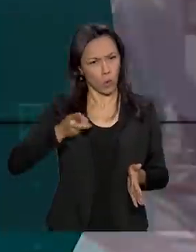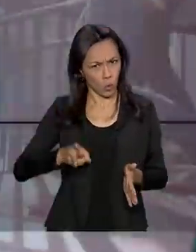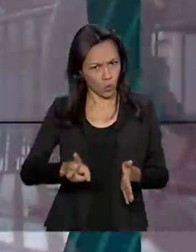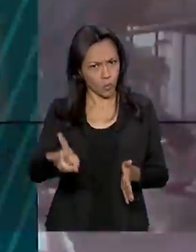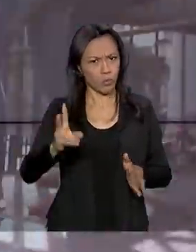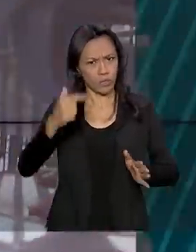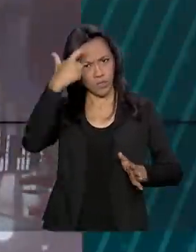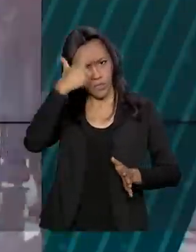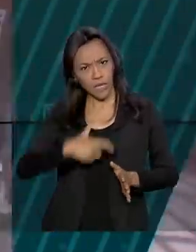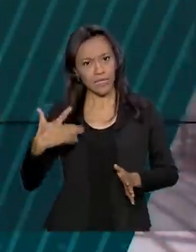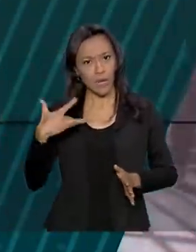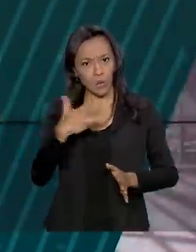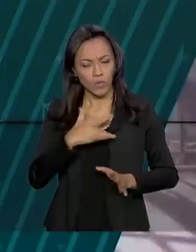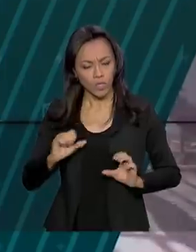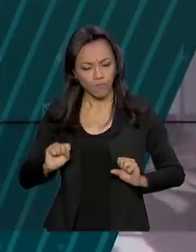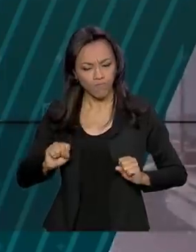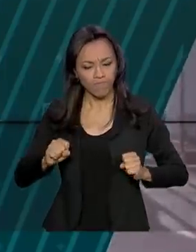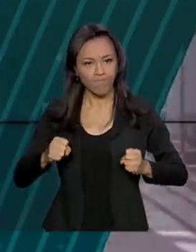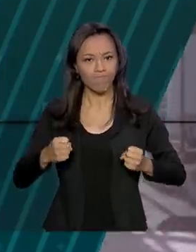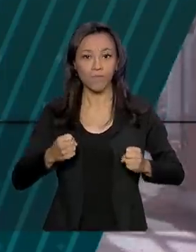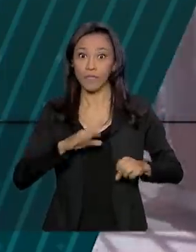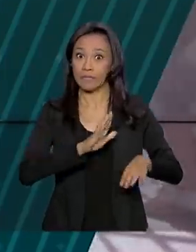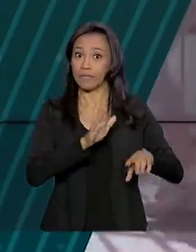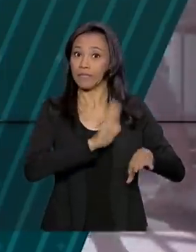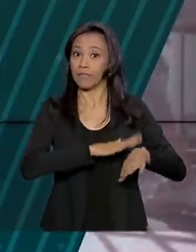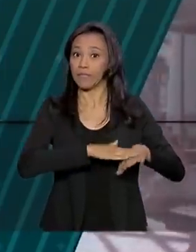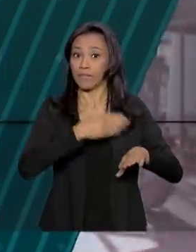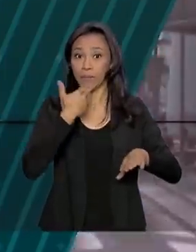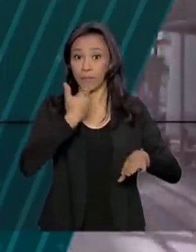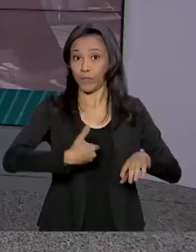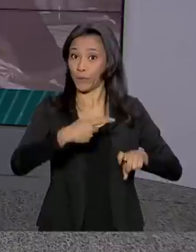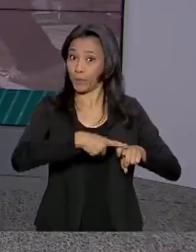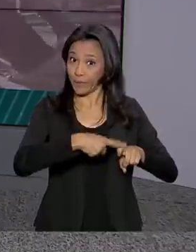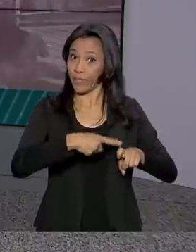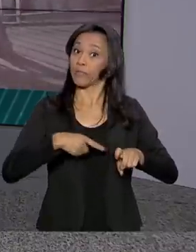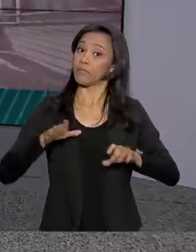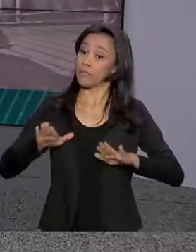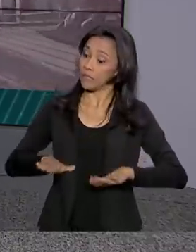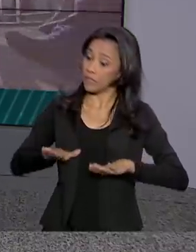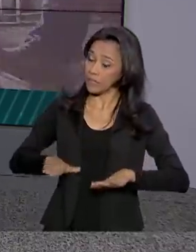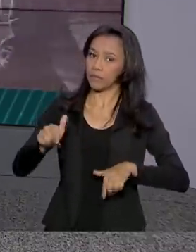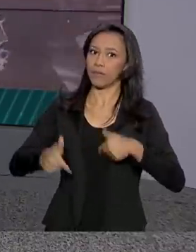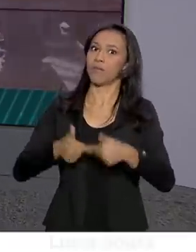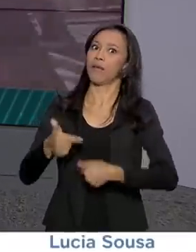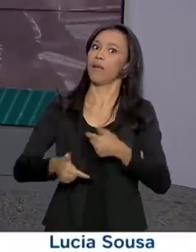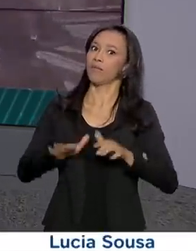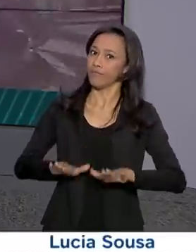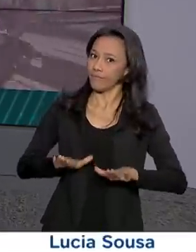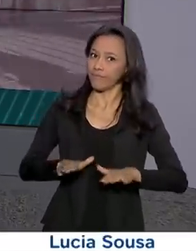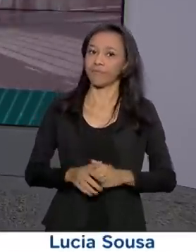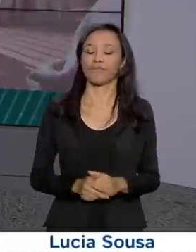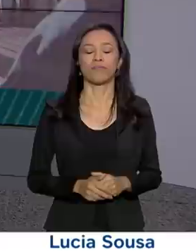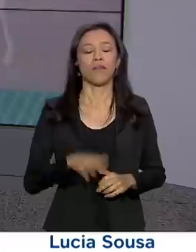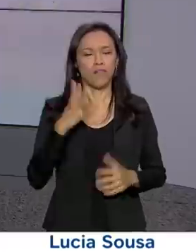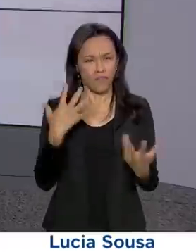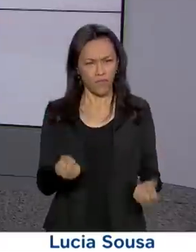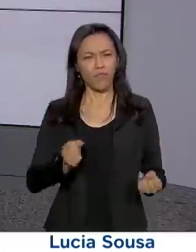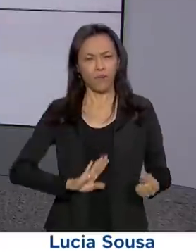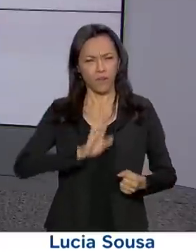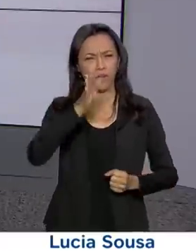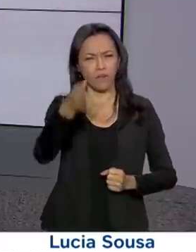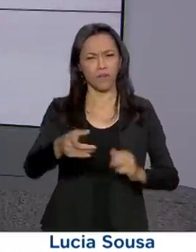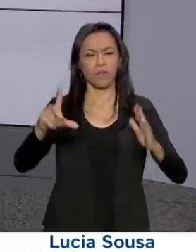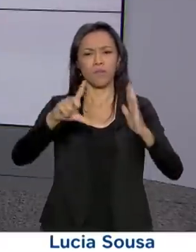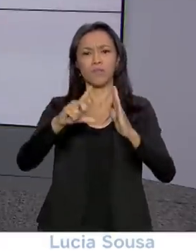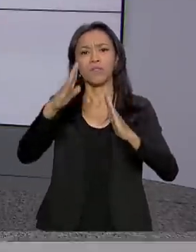em recuperação e a pedido médico reduziu a agenda de trabalho. Vamos direto ao Palácio da Alvorada, a repórter Luciana Colares